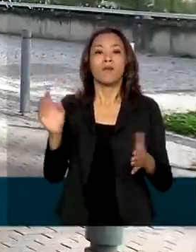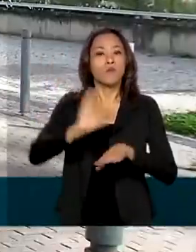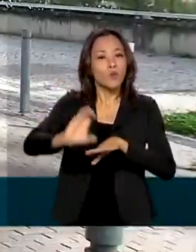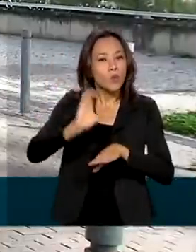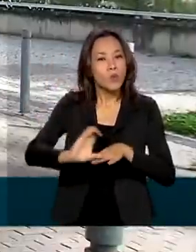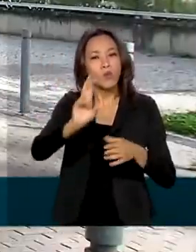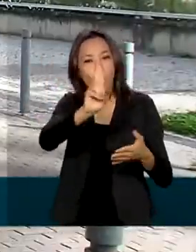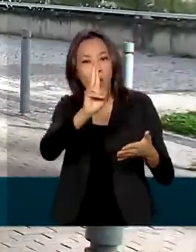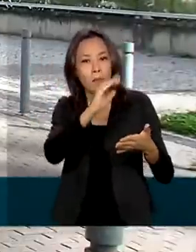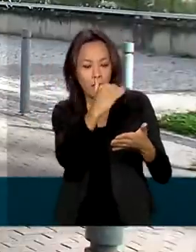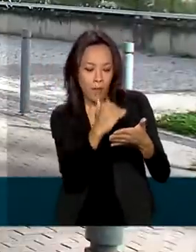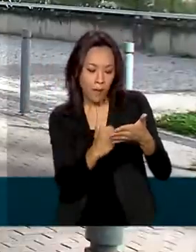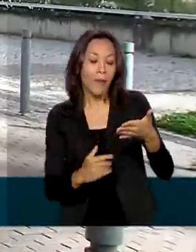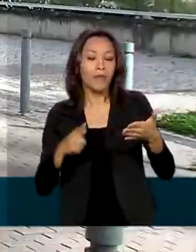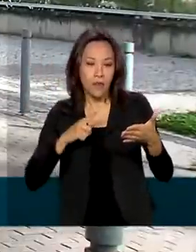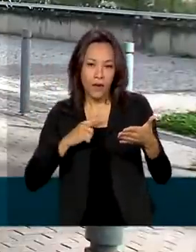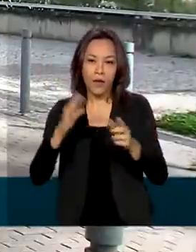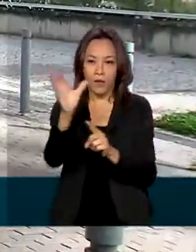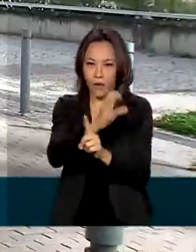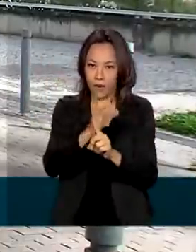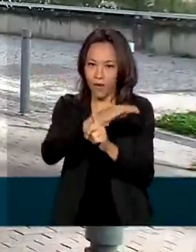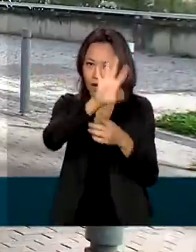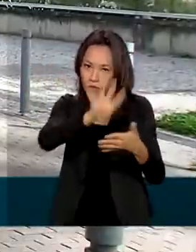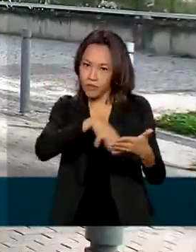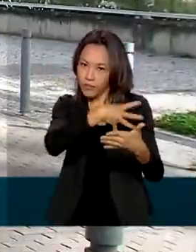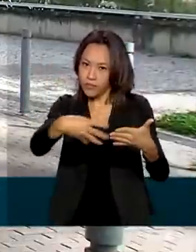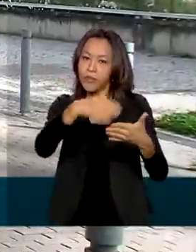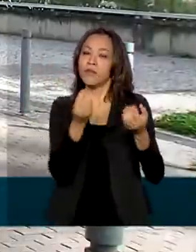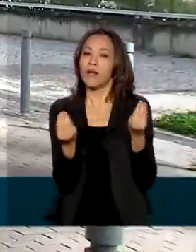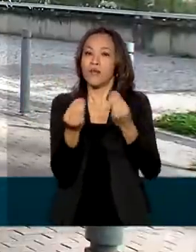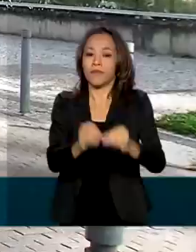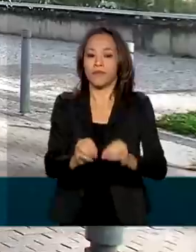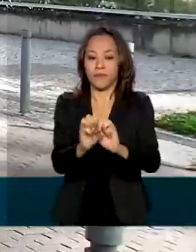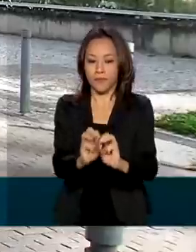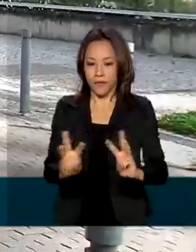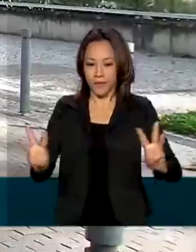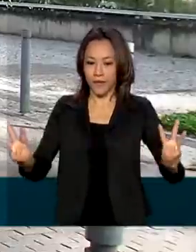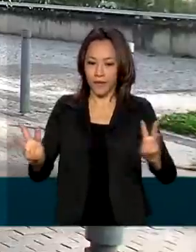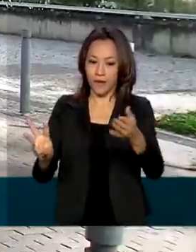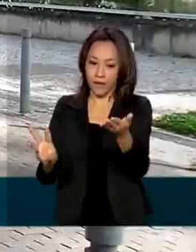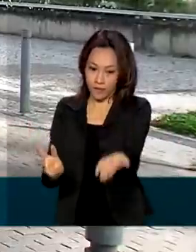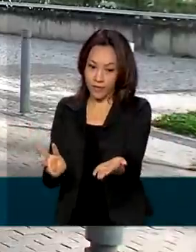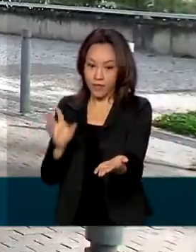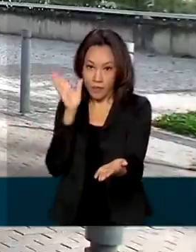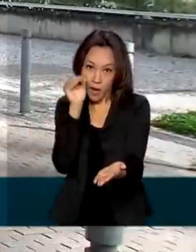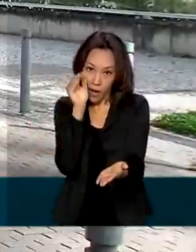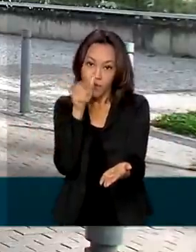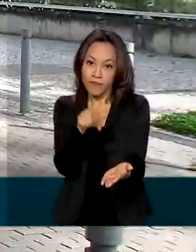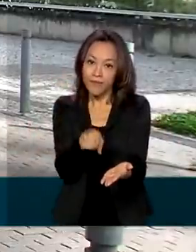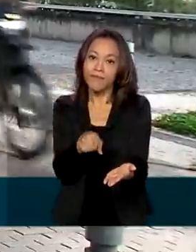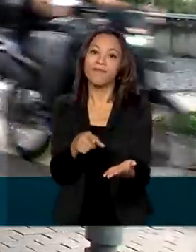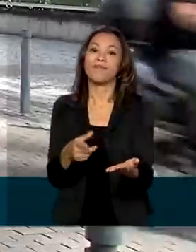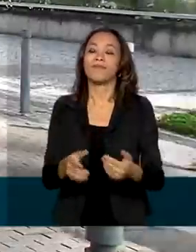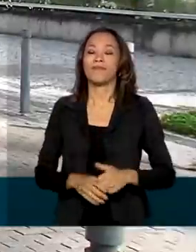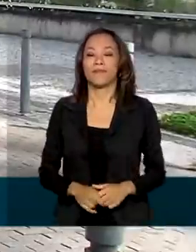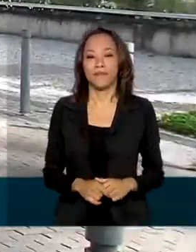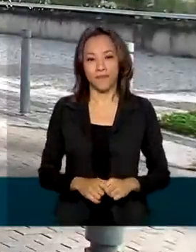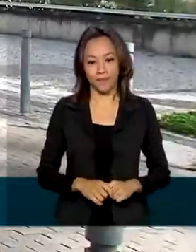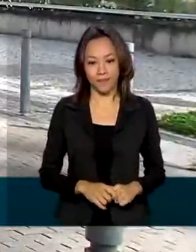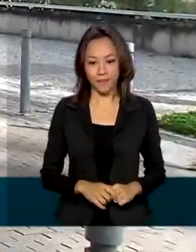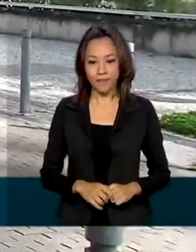cronograma está disponível na página do ProUni na internet. ProUniPortal.mec.gov